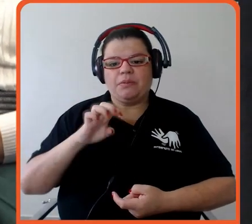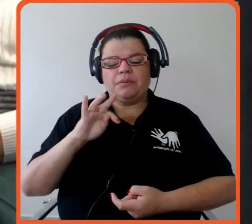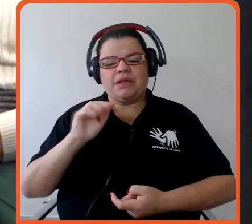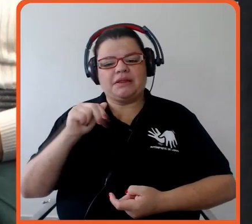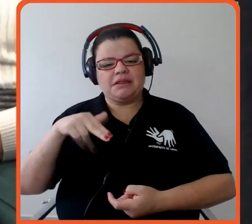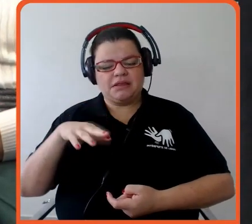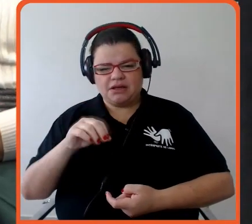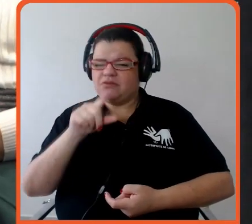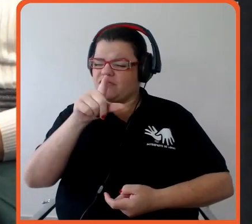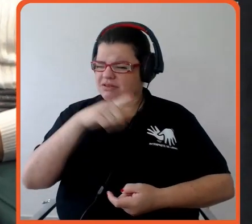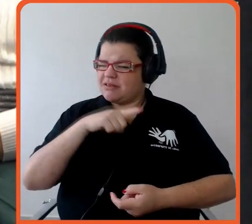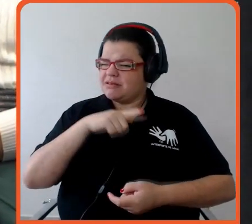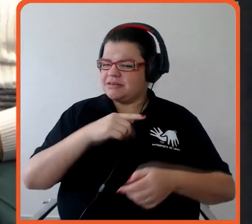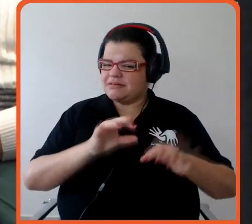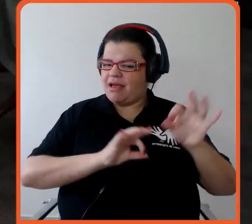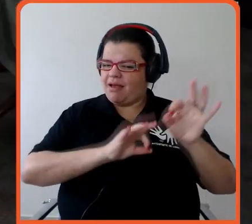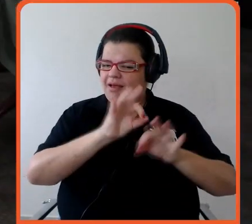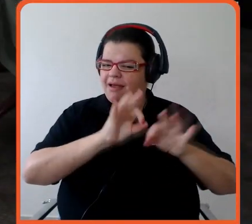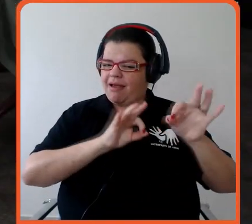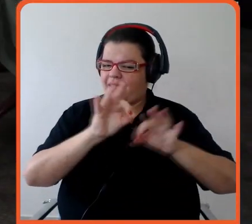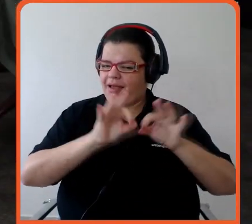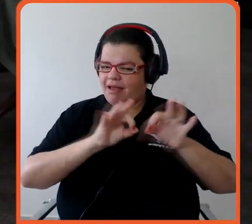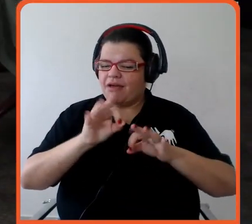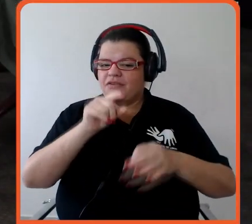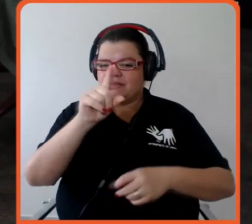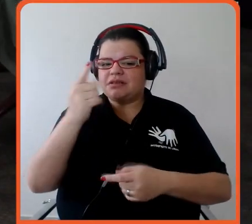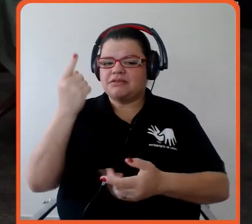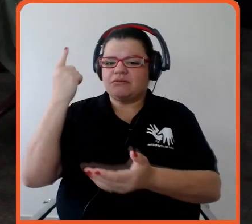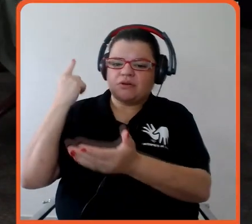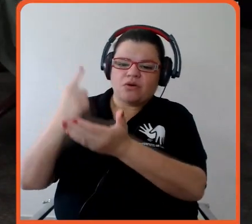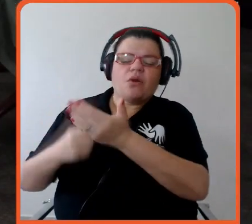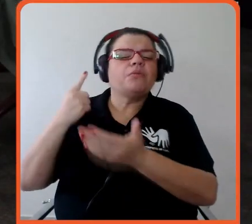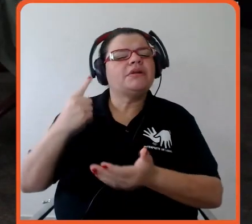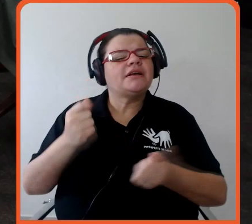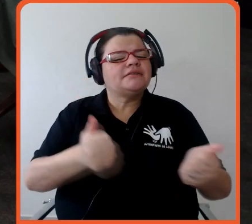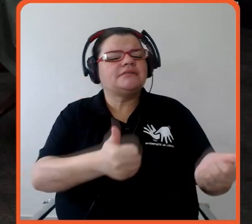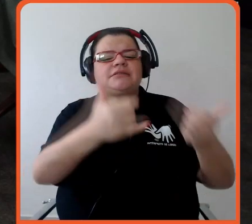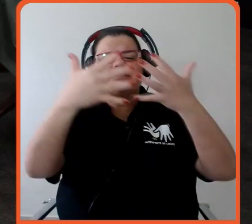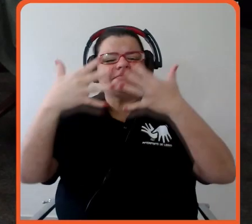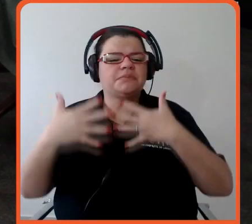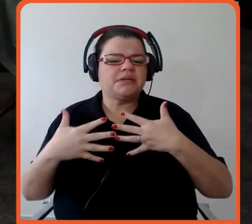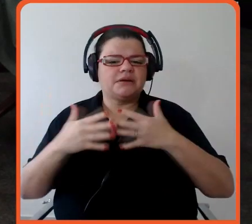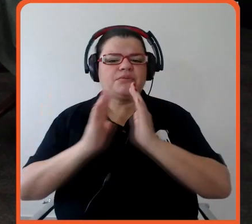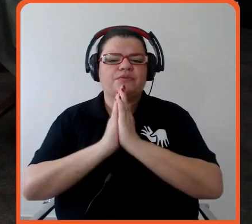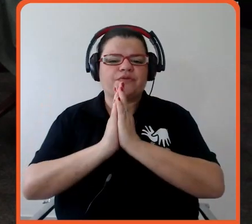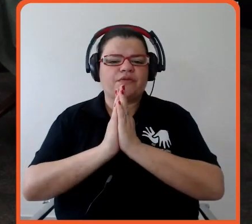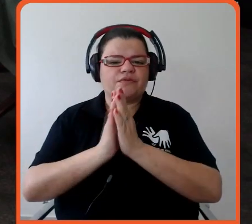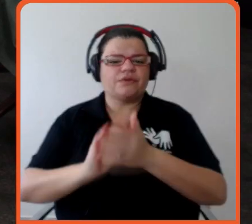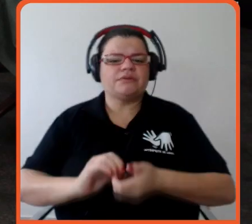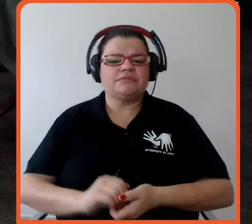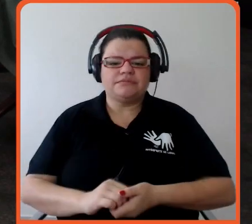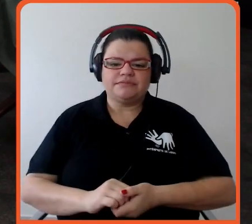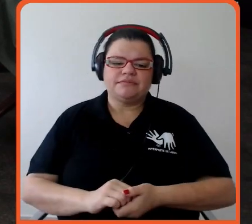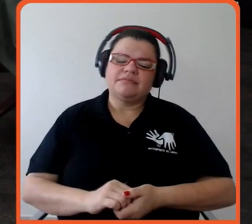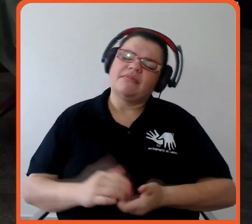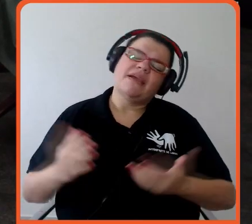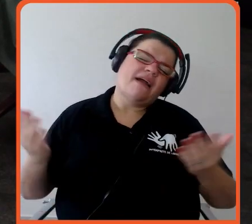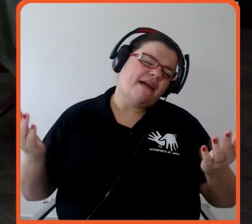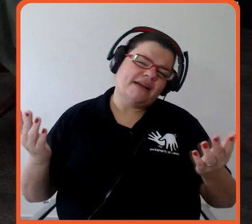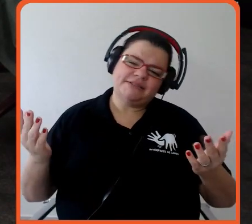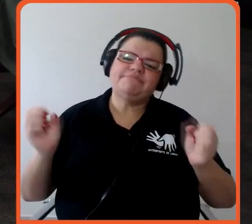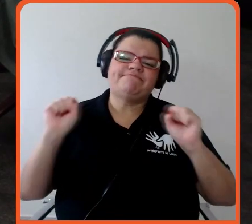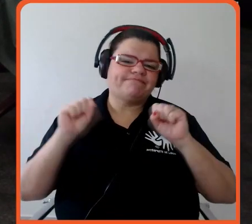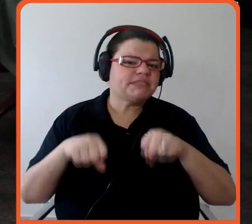e foram entusiastas do acordo, né, queria que você contasse um pouco mais sobre isso, por favor. Não, sem dúvida, Carlos, eu acho que